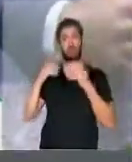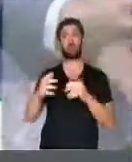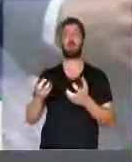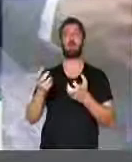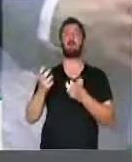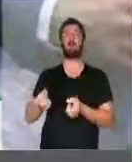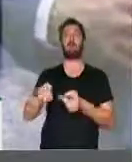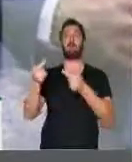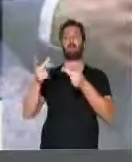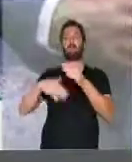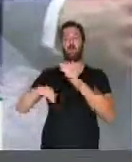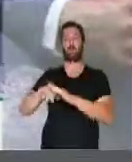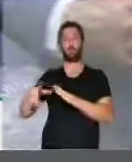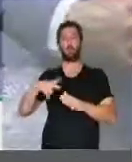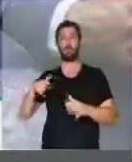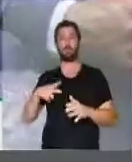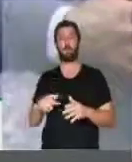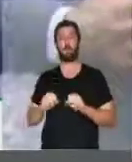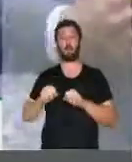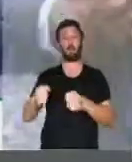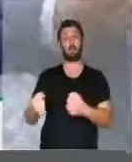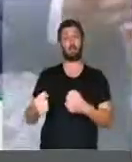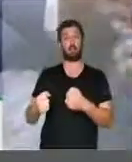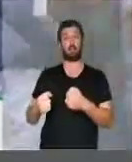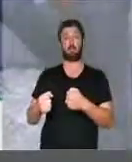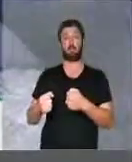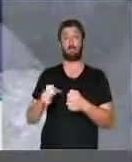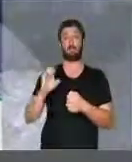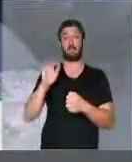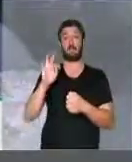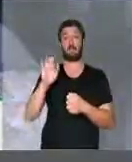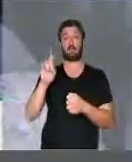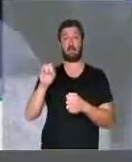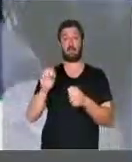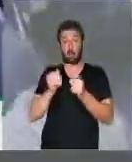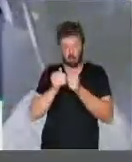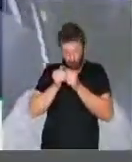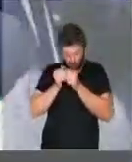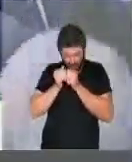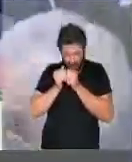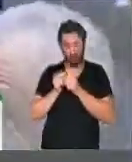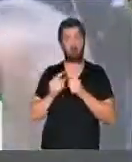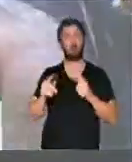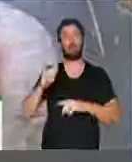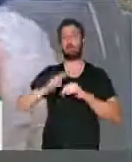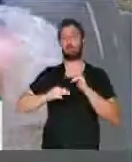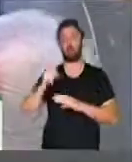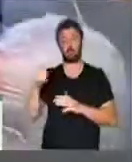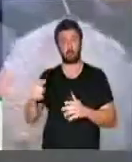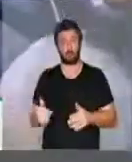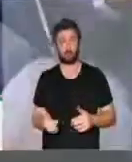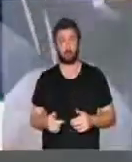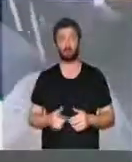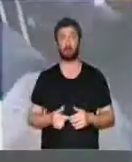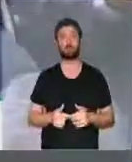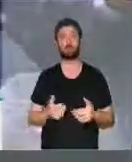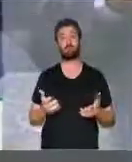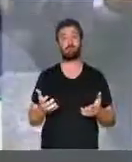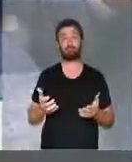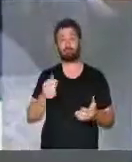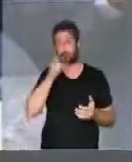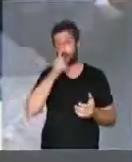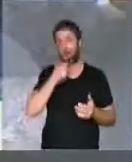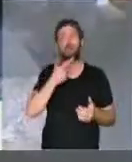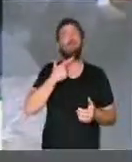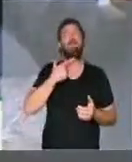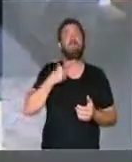privatistas totais, defensores do Estado mínimo e ineficiente, ele tem essa